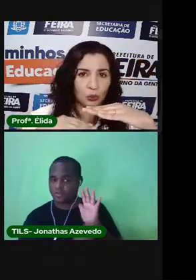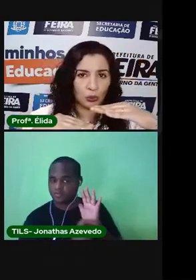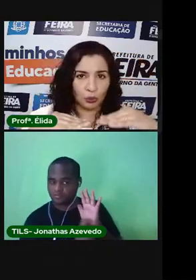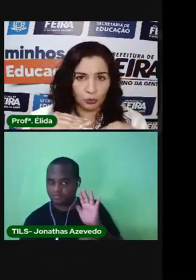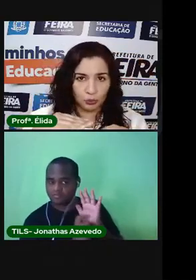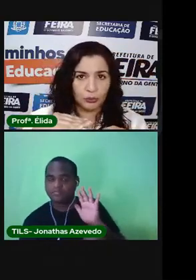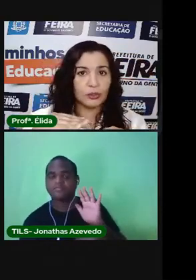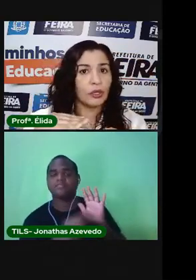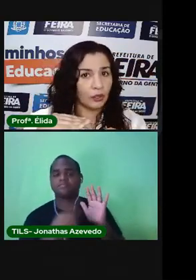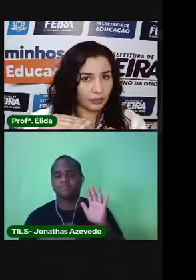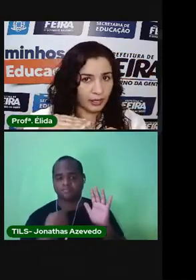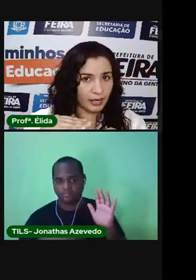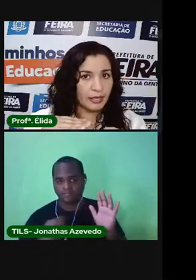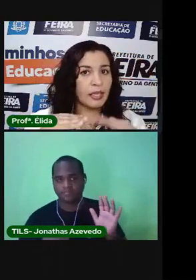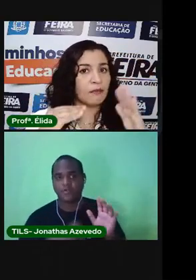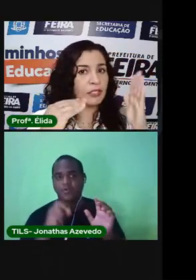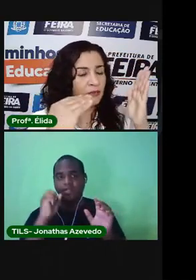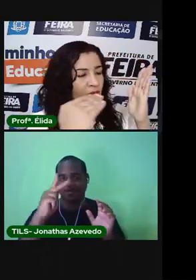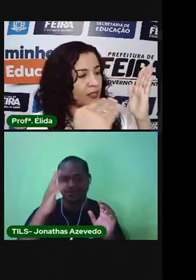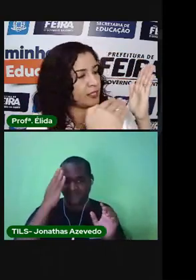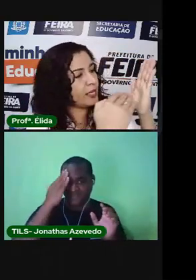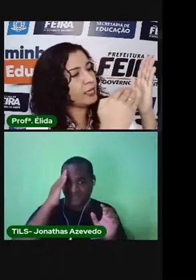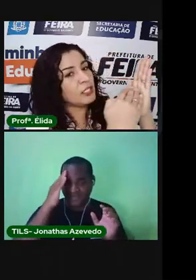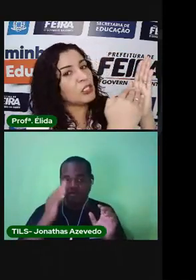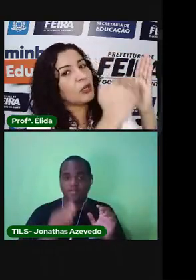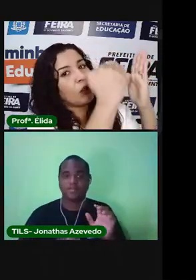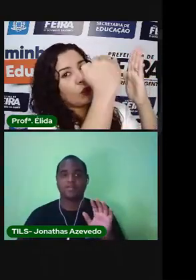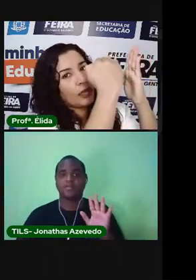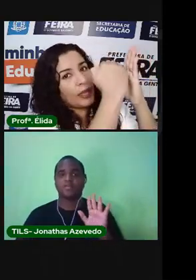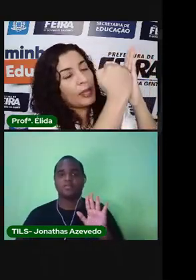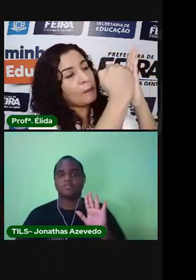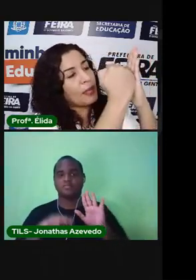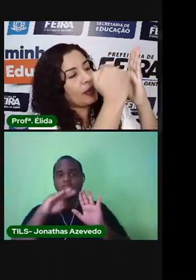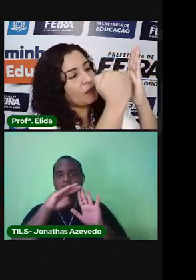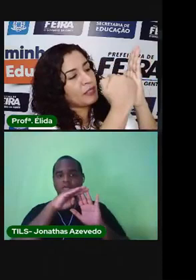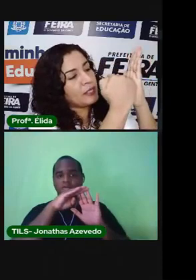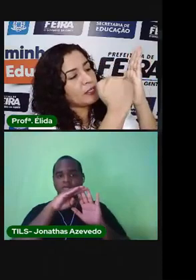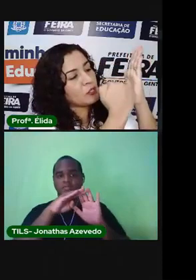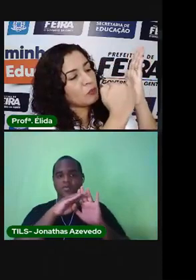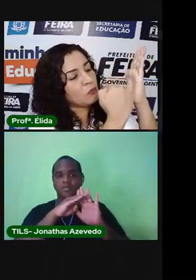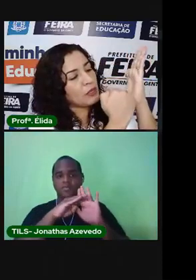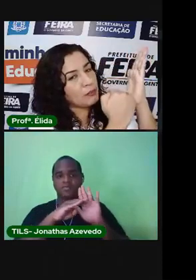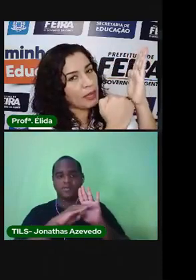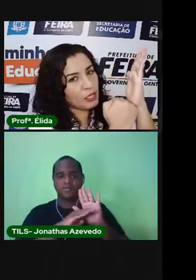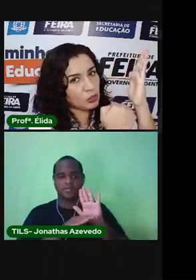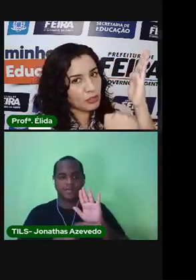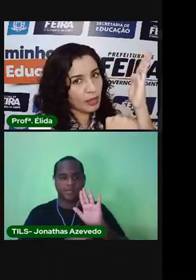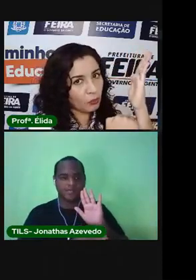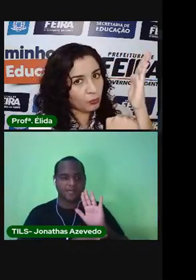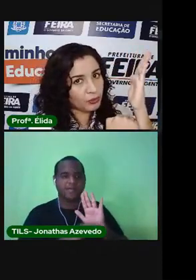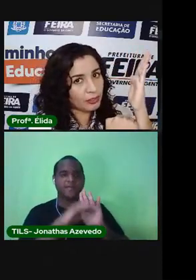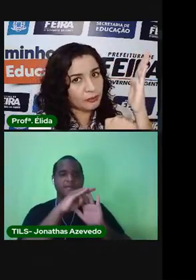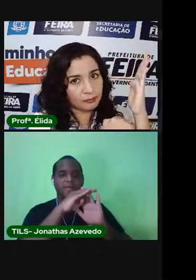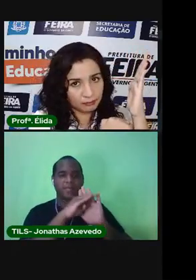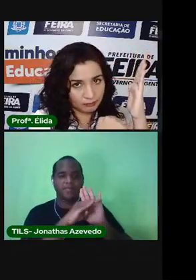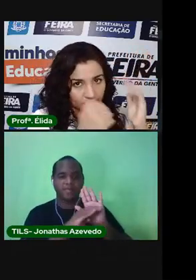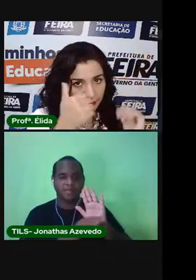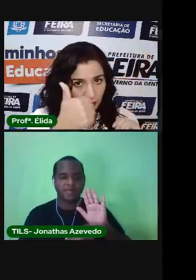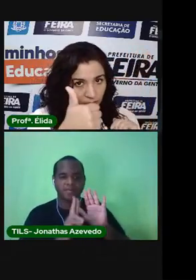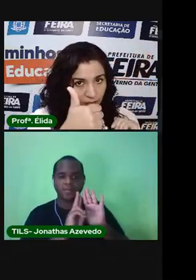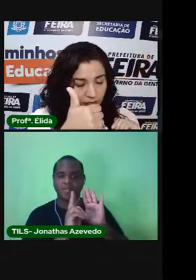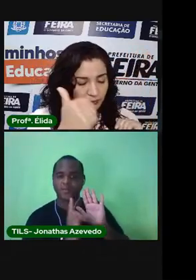do outro. Ok? Você vai fazer a lista e colocar palavrinhas uma embaixo da outra.